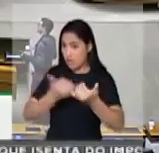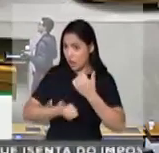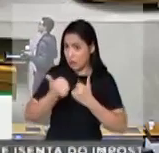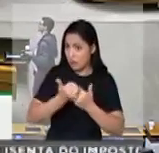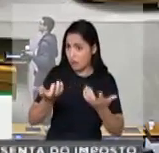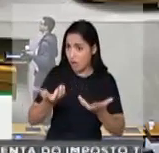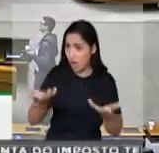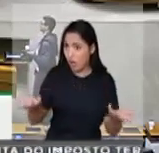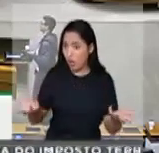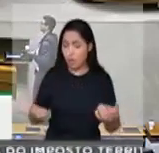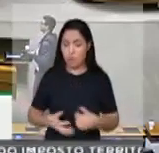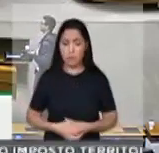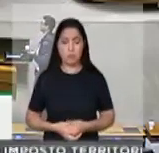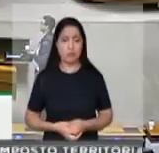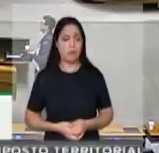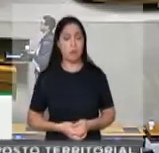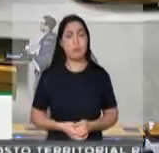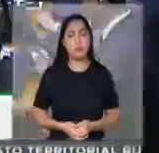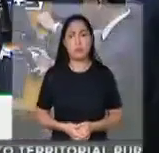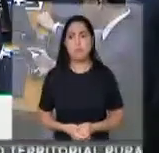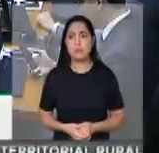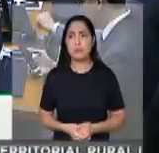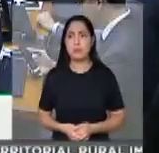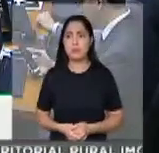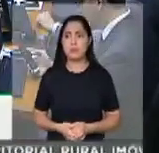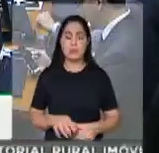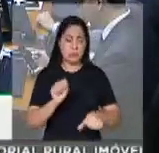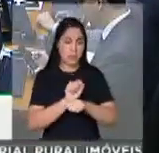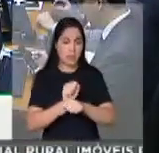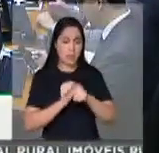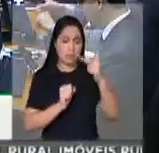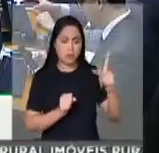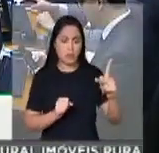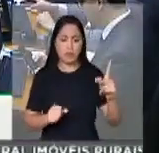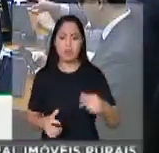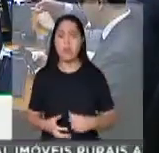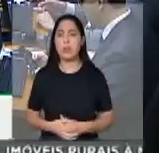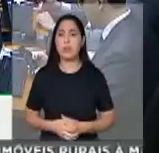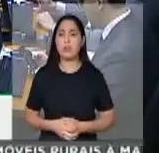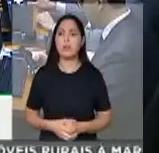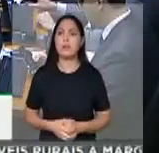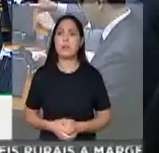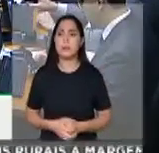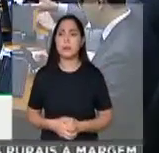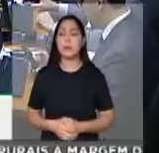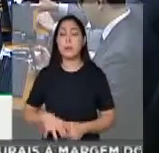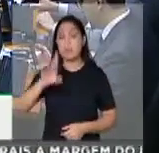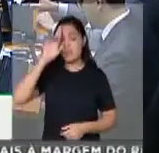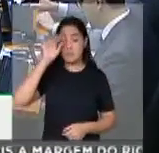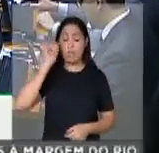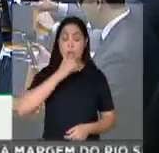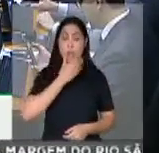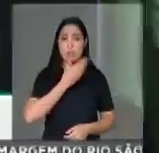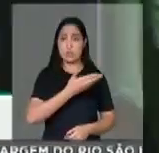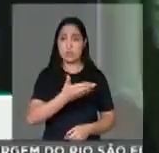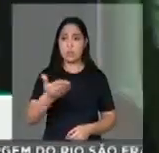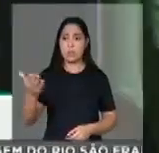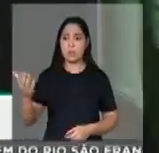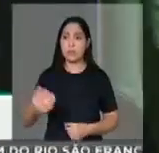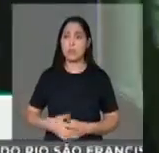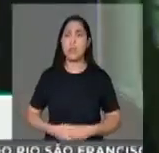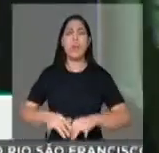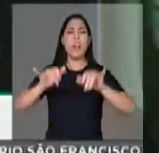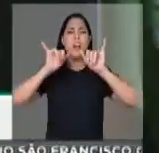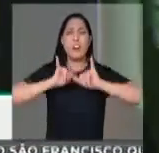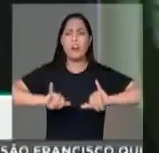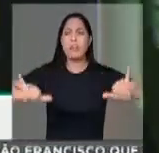com a palavra do deputado Marcelo Freixo, a V. Exª vai ter que esperar a sua vez. Senhor Presidente, senhoras e senhores, quero falar aqui